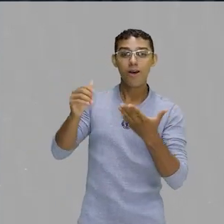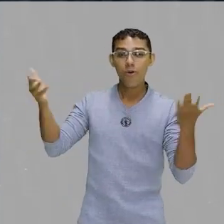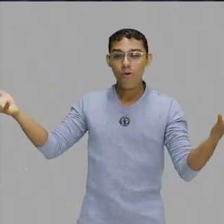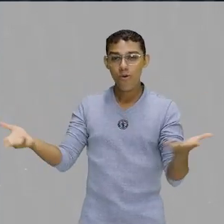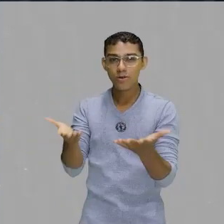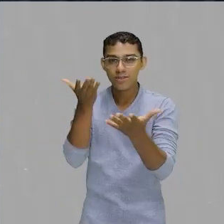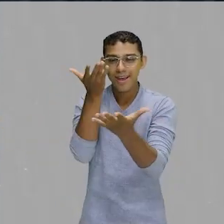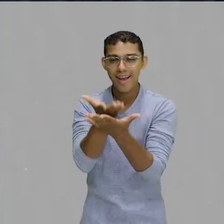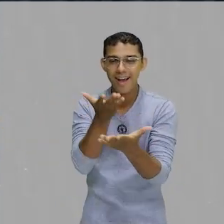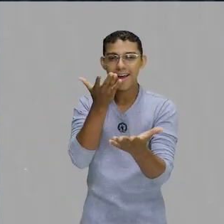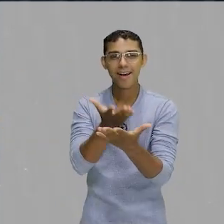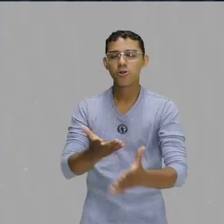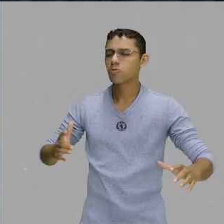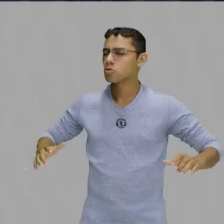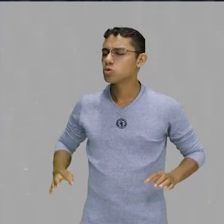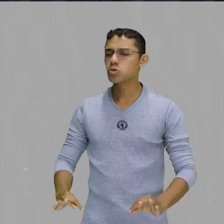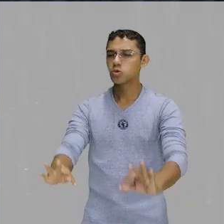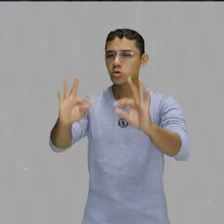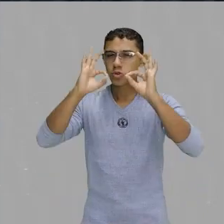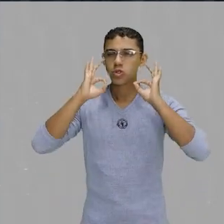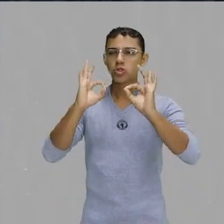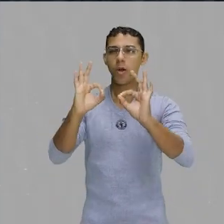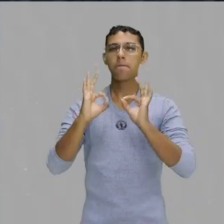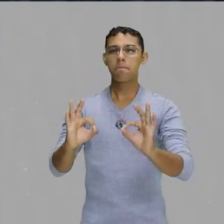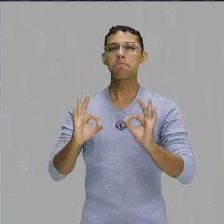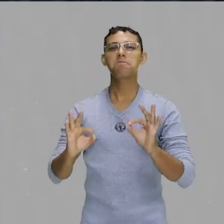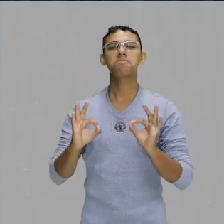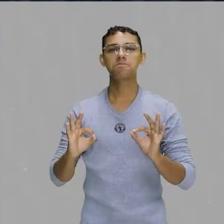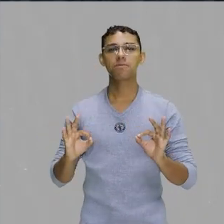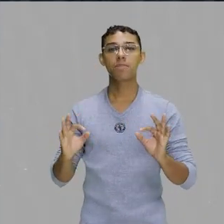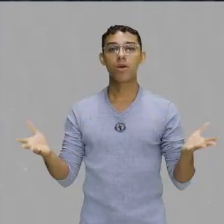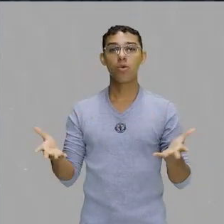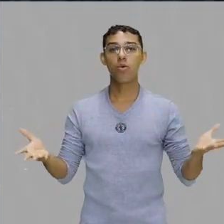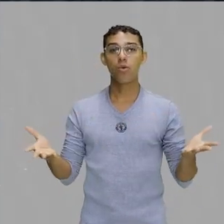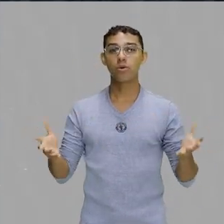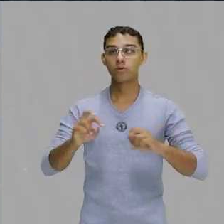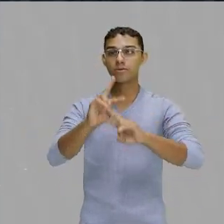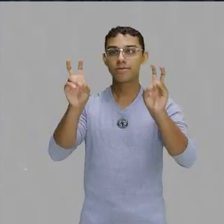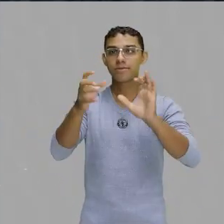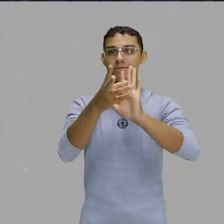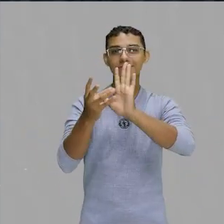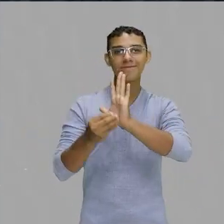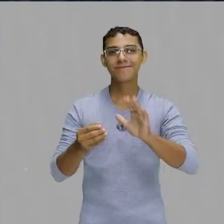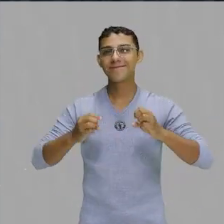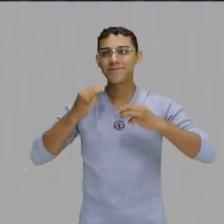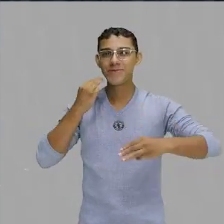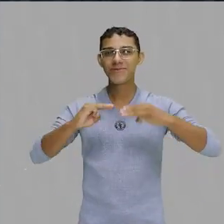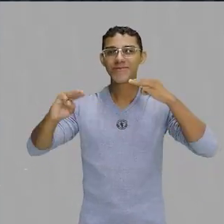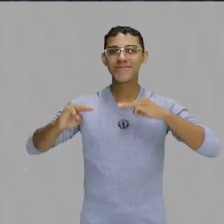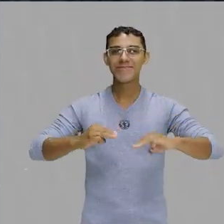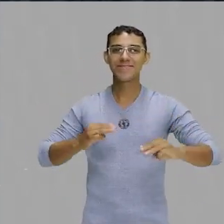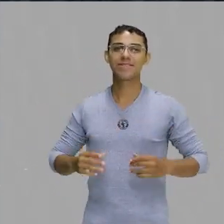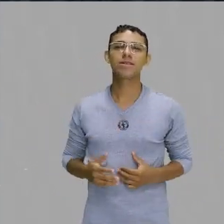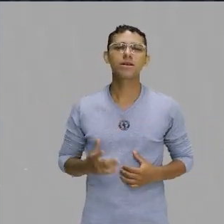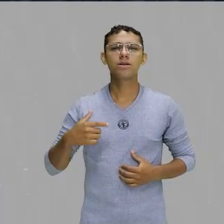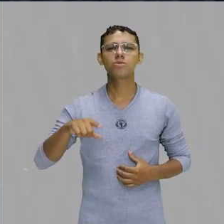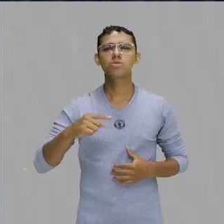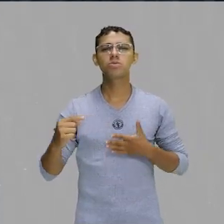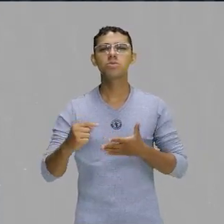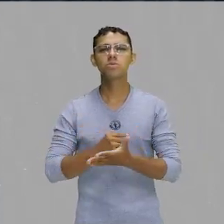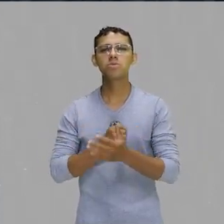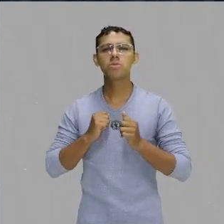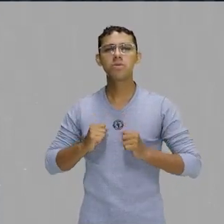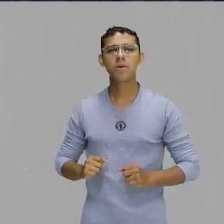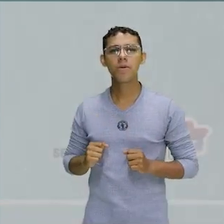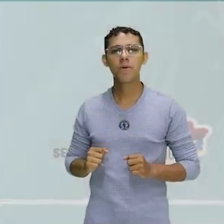top, tá? Hoje nós vamos falar de música. Isso mesmo. Aí vocês podem me perguntar, tá? Nós vamos